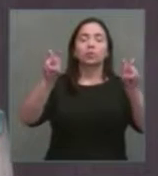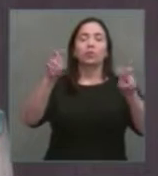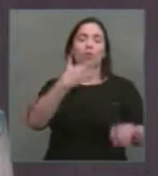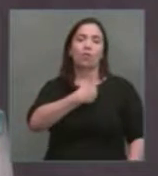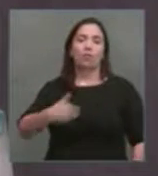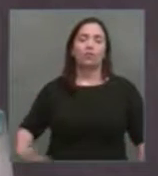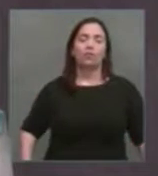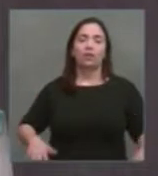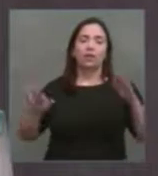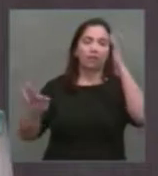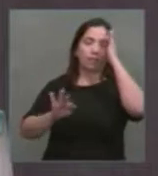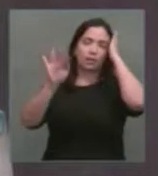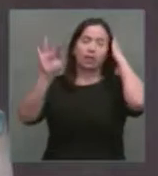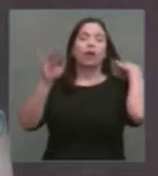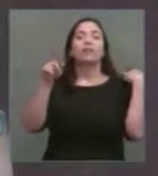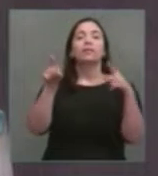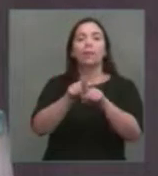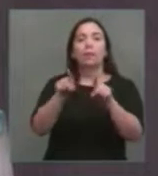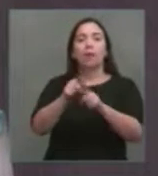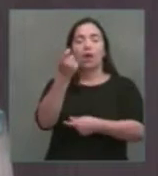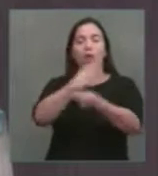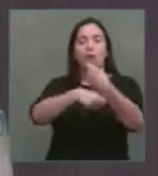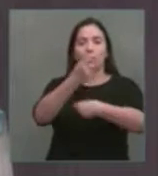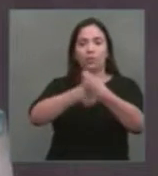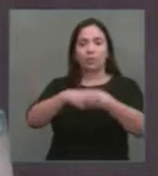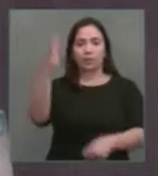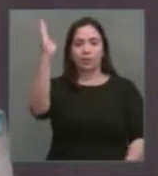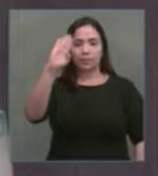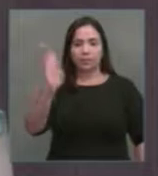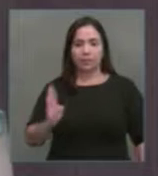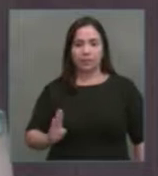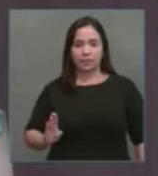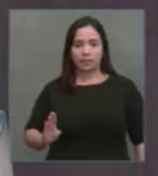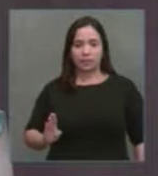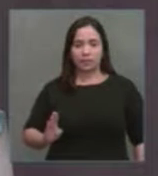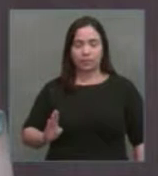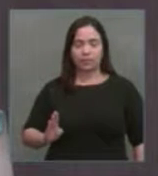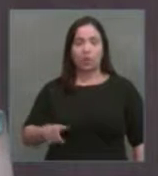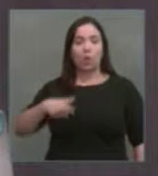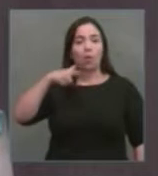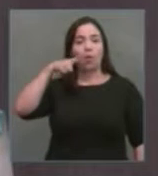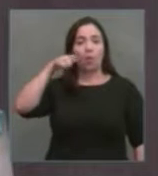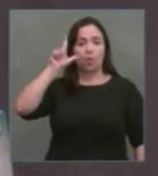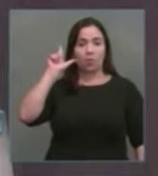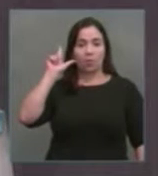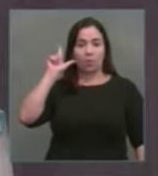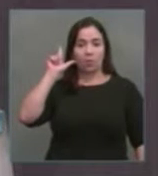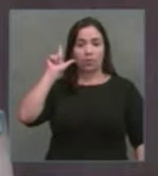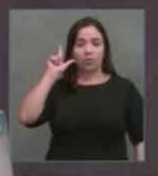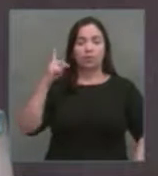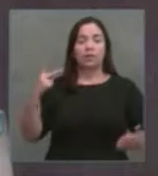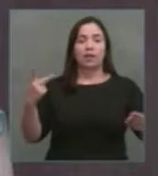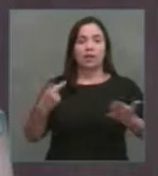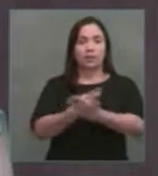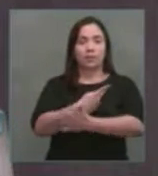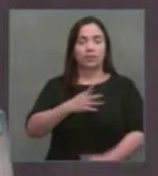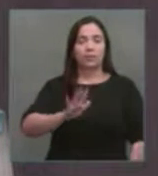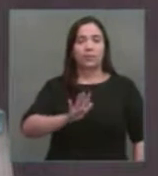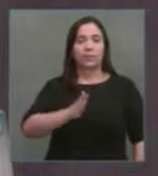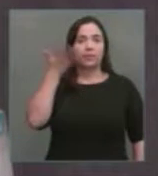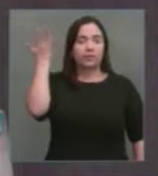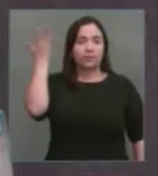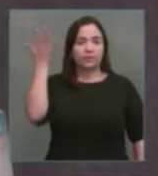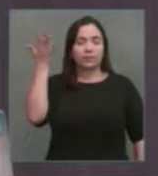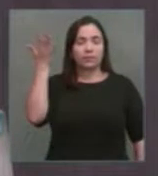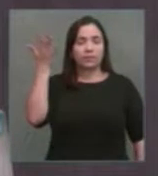Na verdade, sobre a economia brasileira. Ontem talvez tenha sido um dos dias mais terríveis para aqueles que